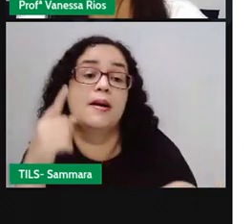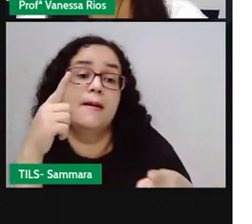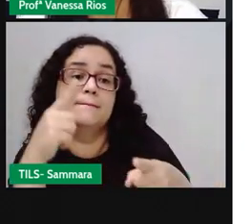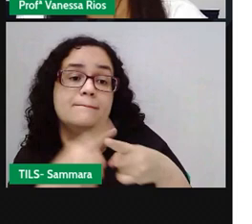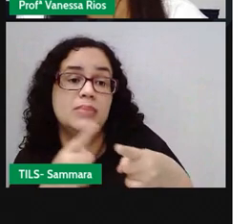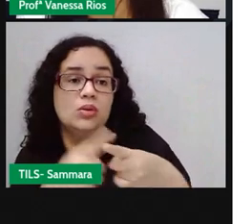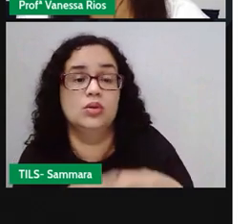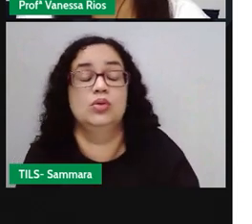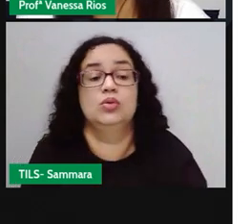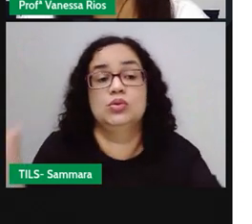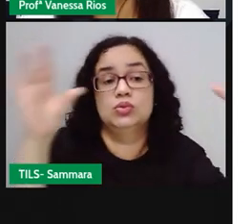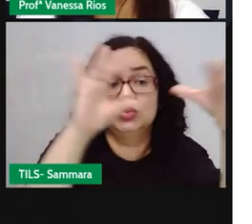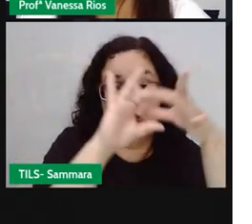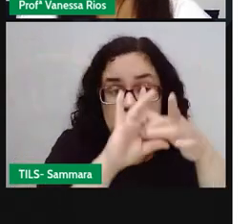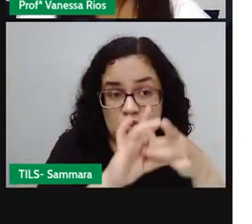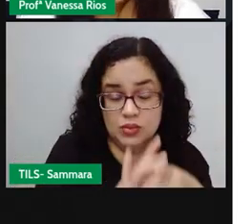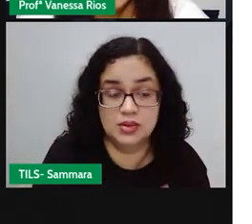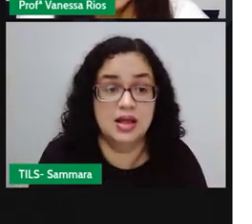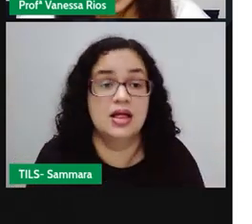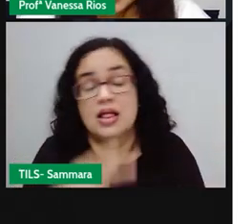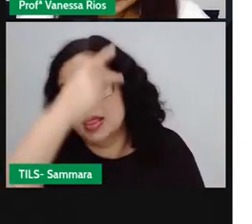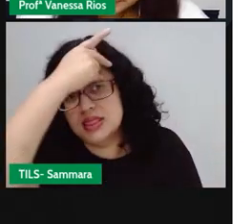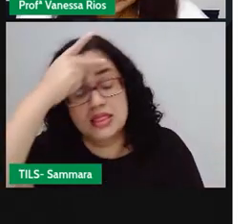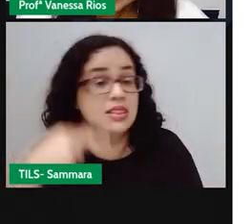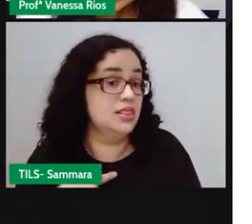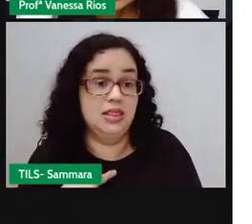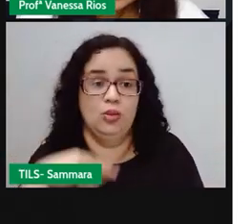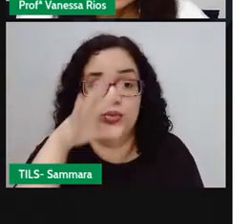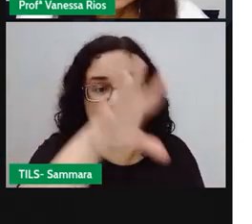relacionados àquilo que a gente não pode pegar.